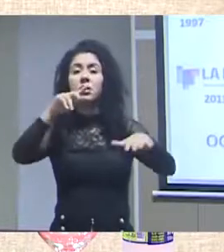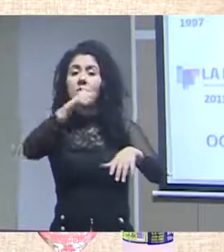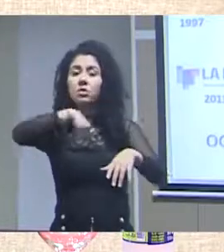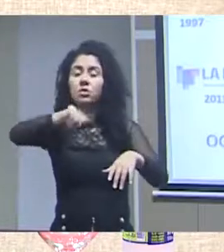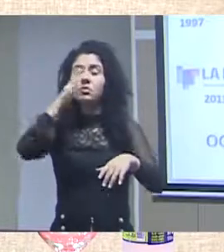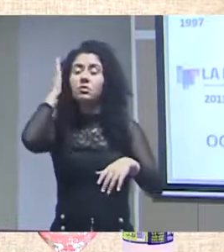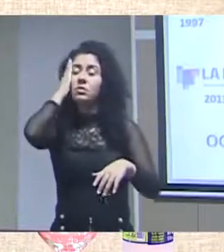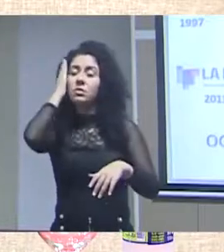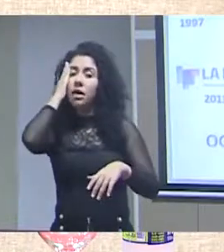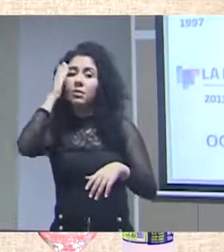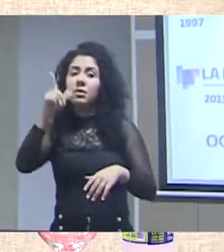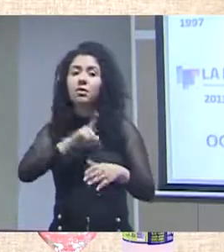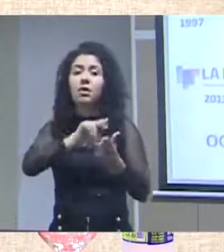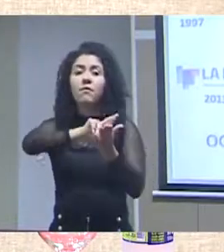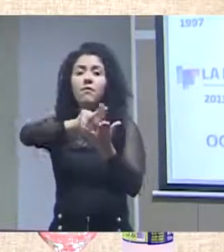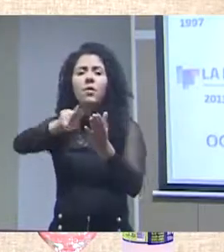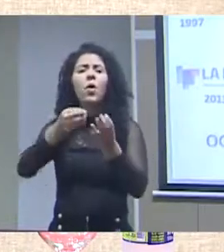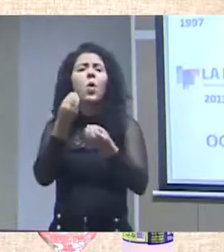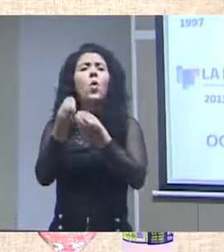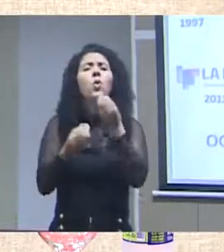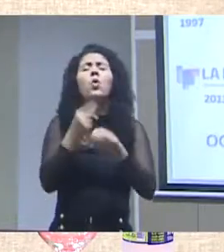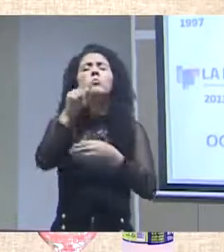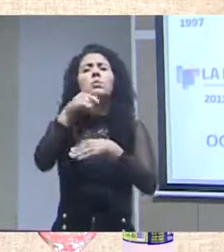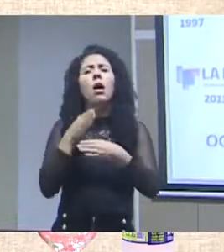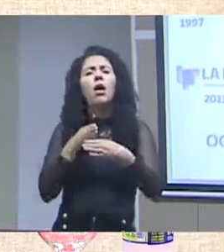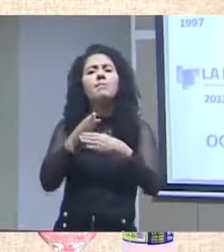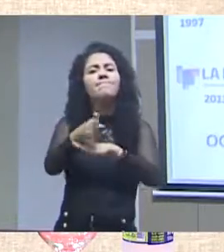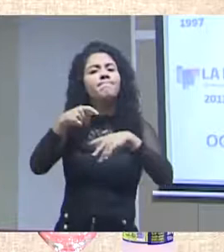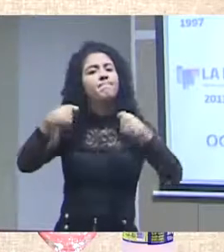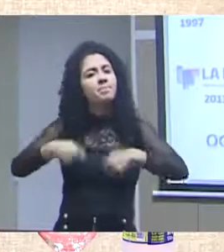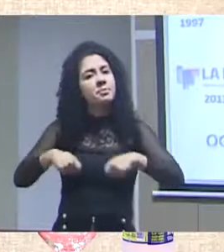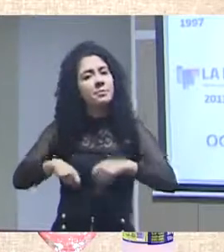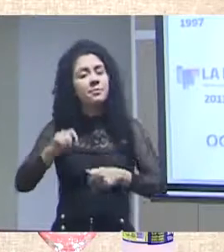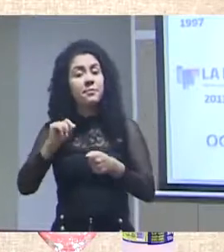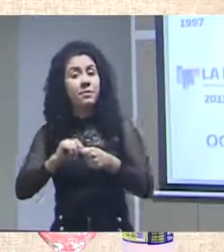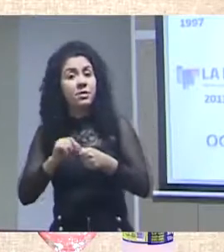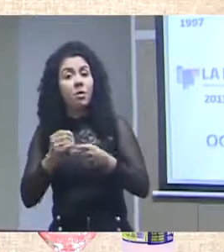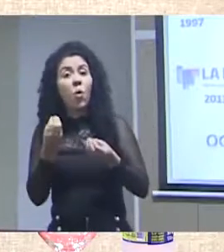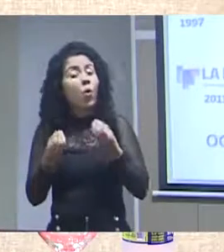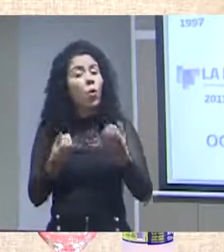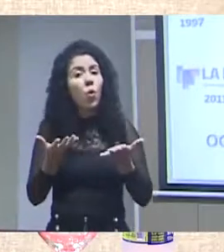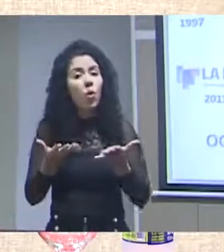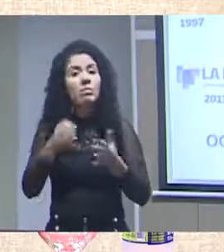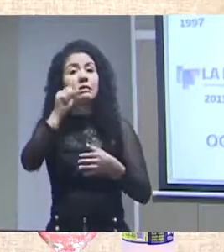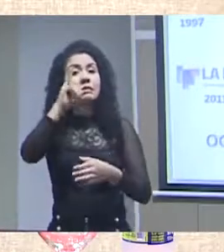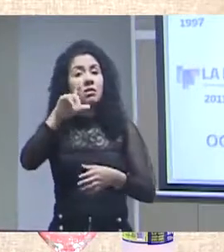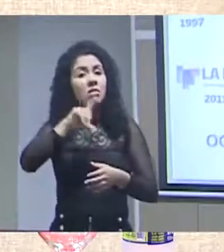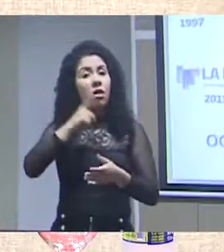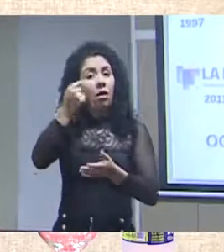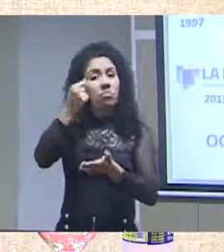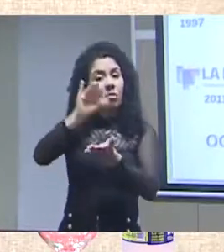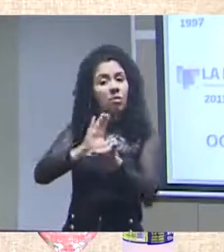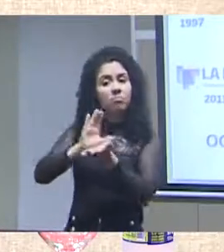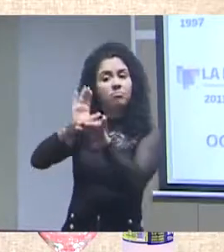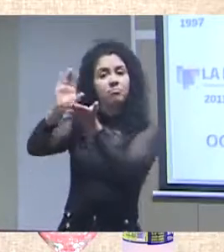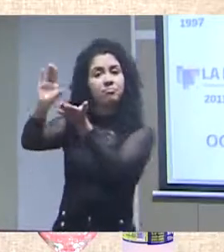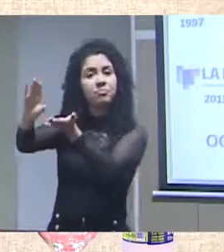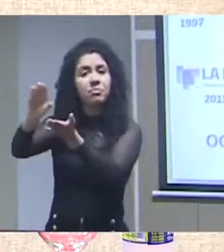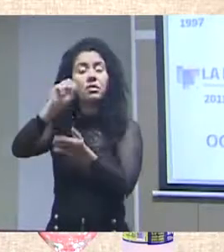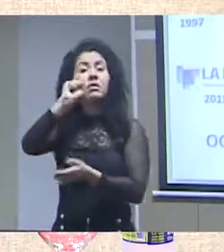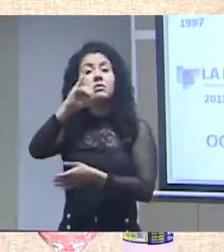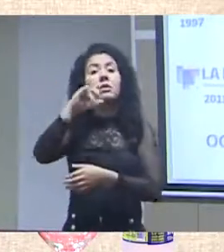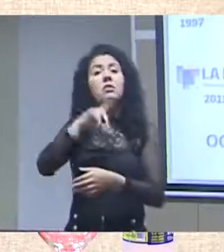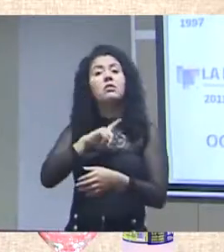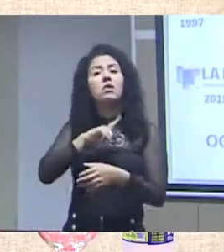discussões sobre de que maneira esse acesso deve ser feito, se ele envolve pagamento, se ele envolve